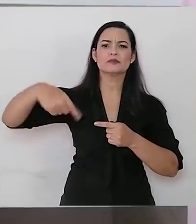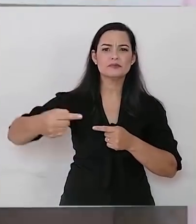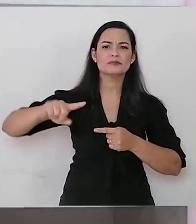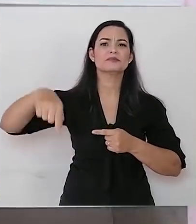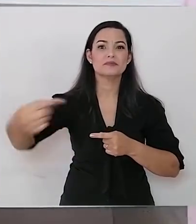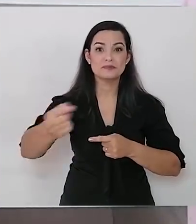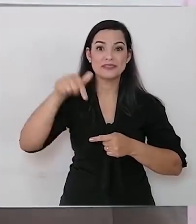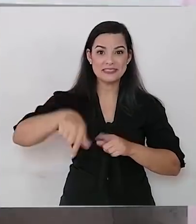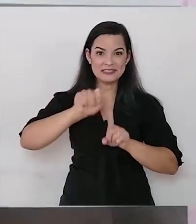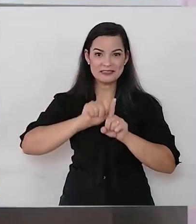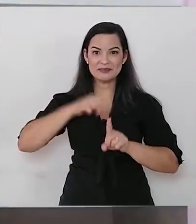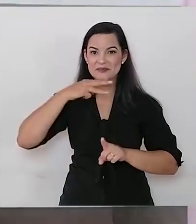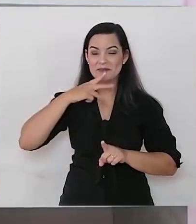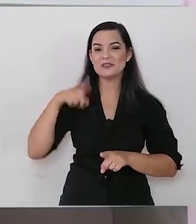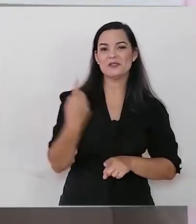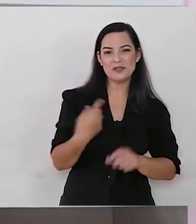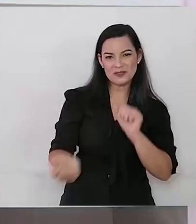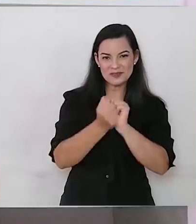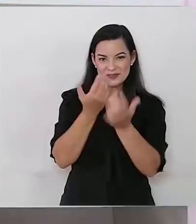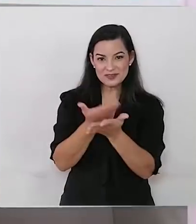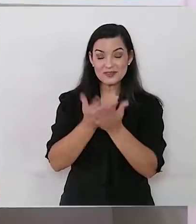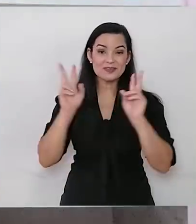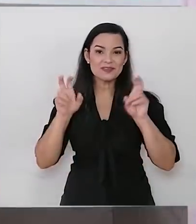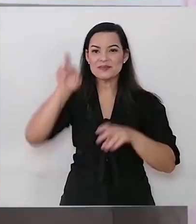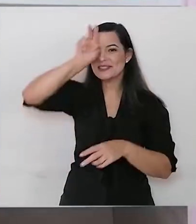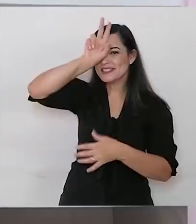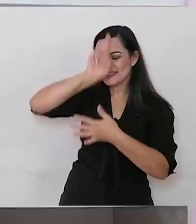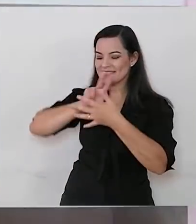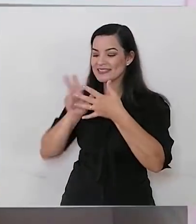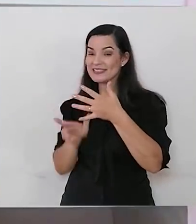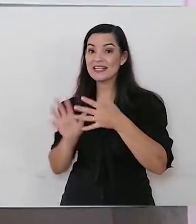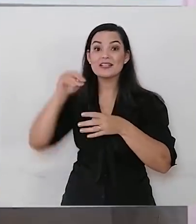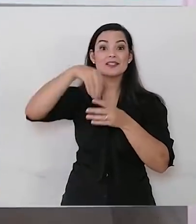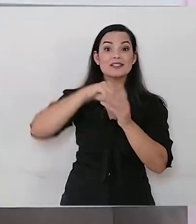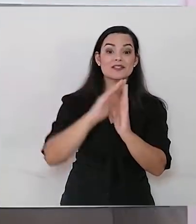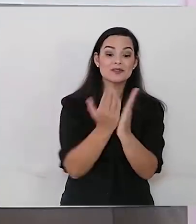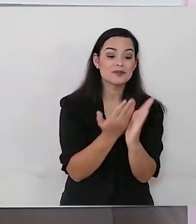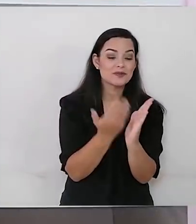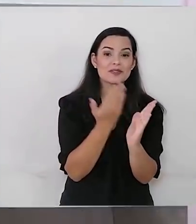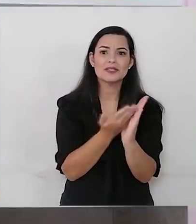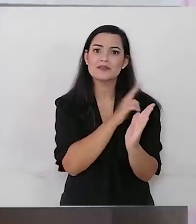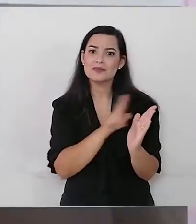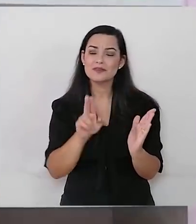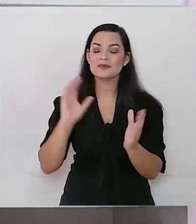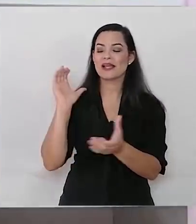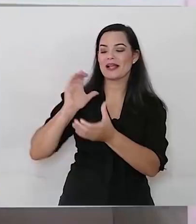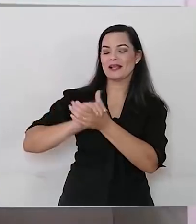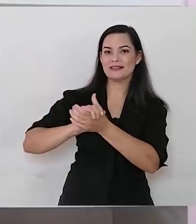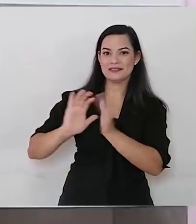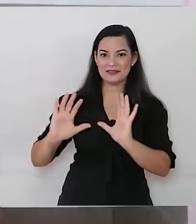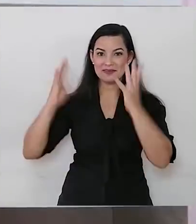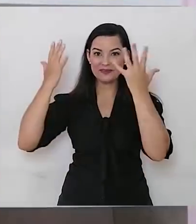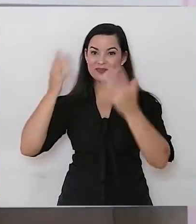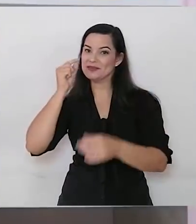nós vamos estudar sobre os insetos trazidos no livro O Casamento do Rato com a Filha do Besouro. Então, separe o